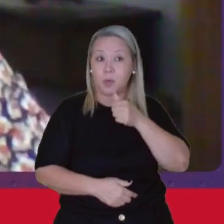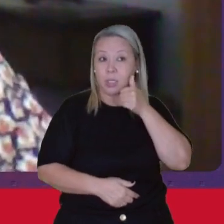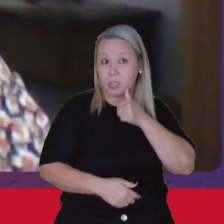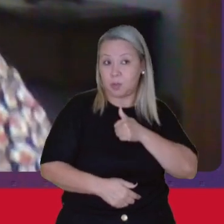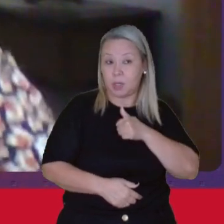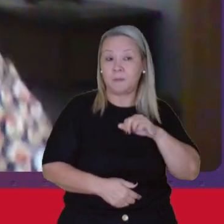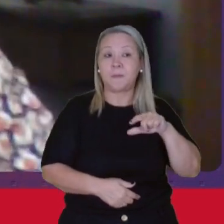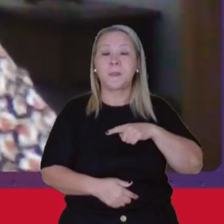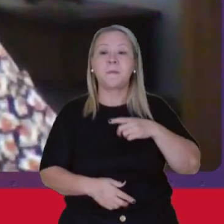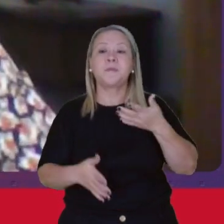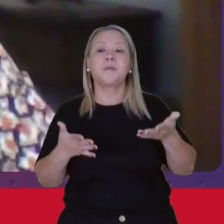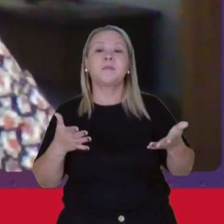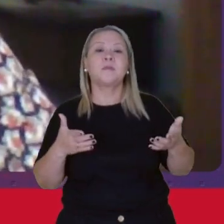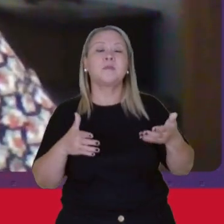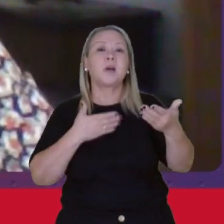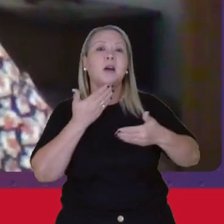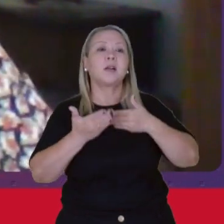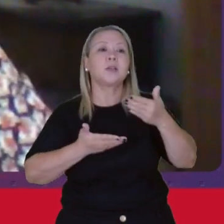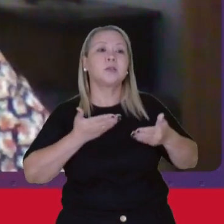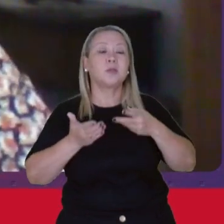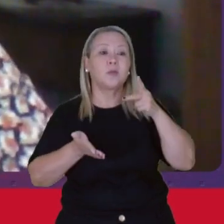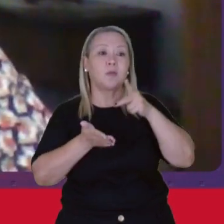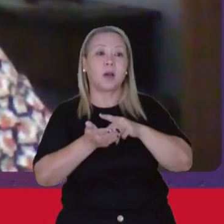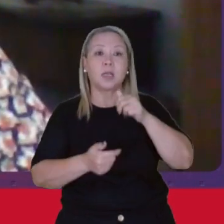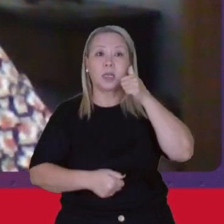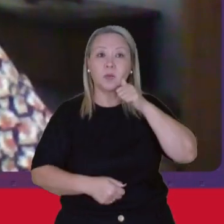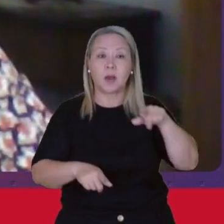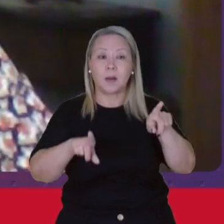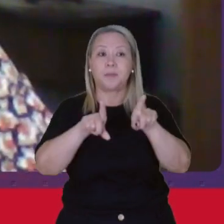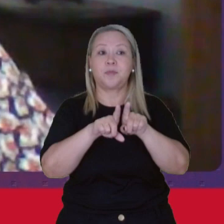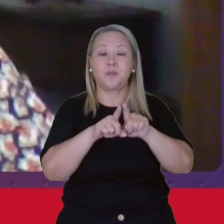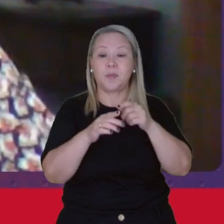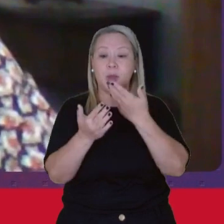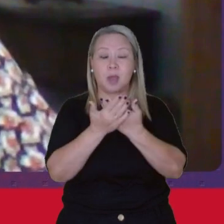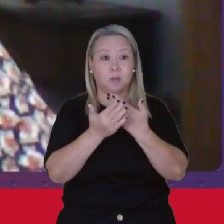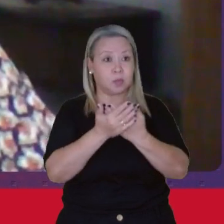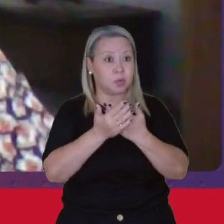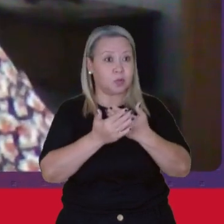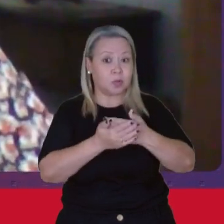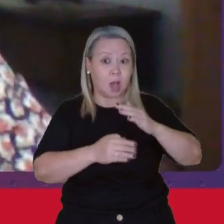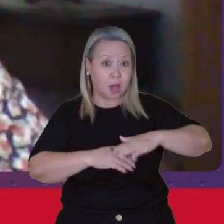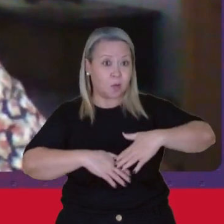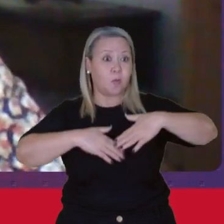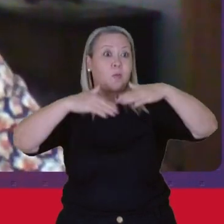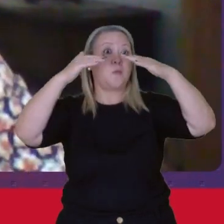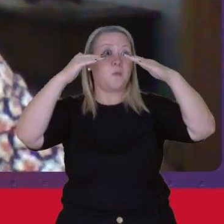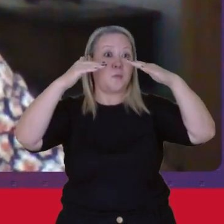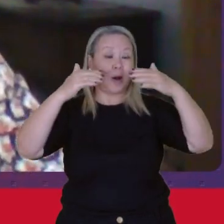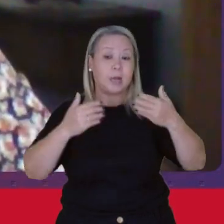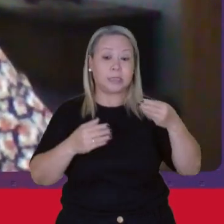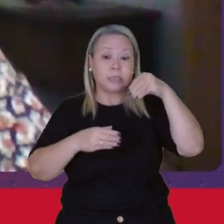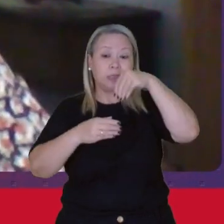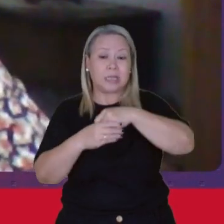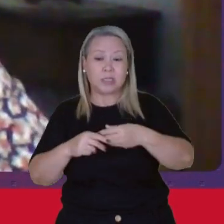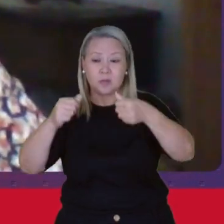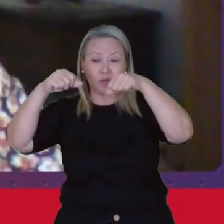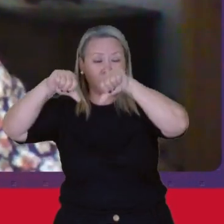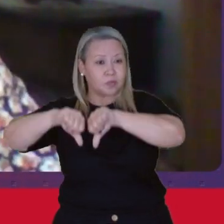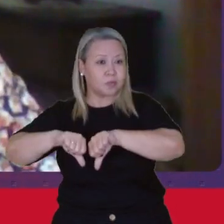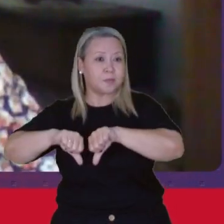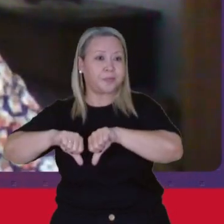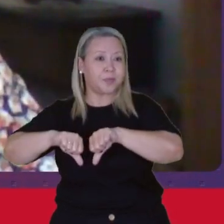Tem a ver Com o fato De que as mulheres Mesmo com escolaridade Mais elevada Se inserem Nos piores